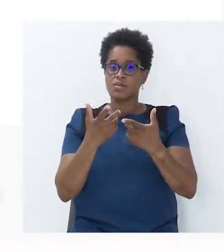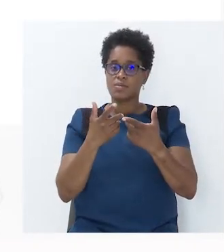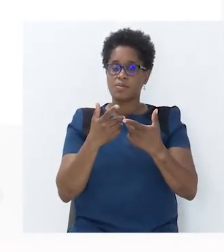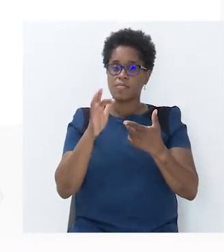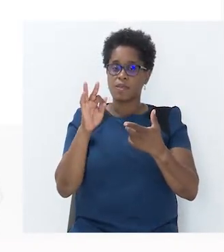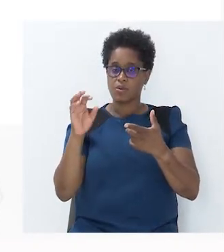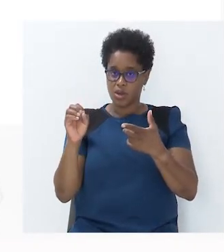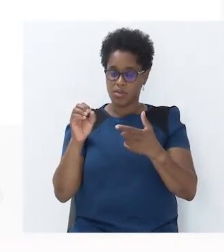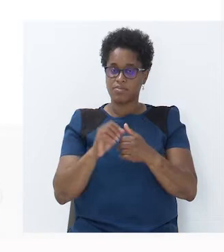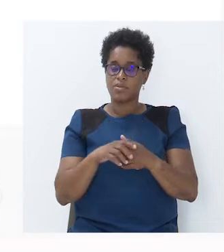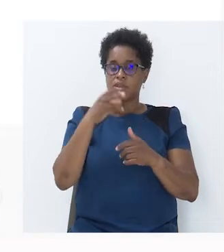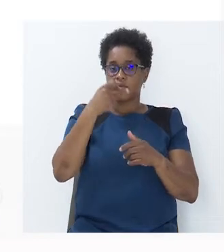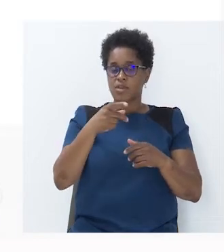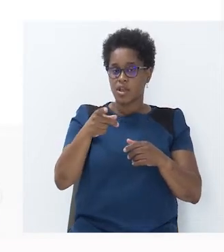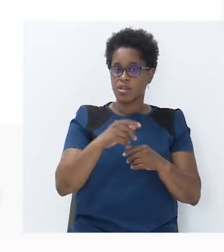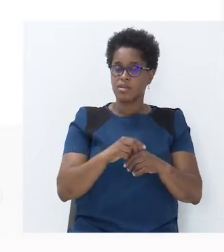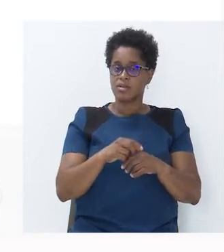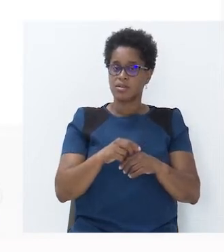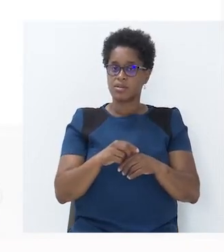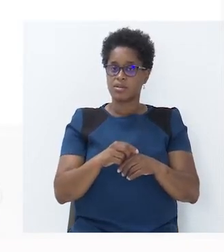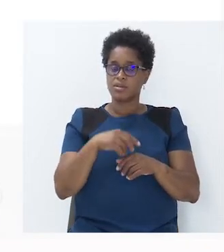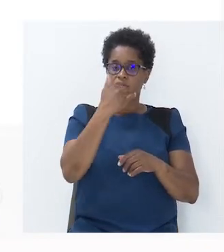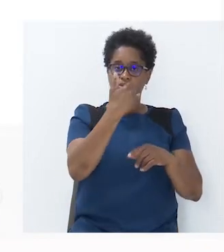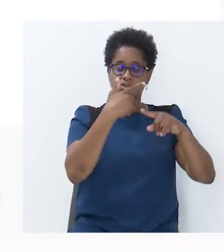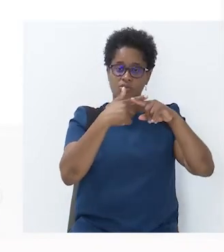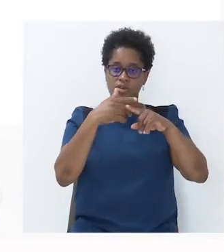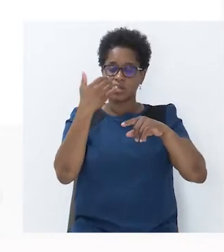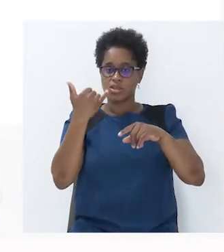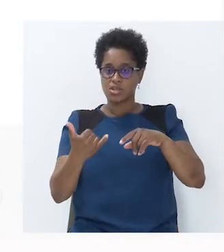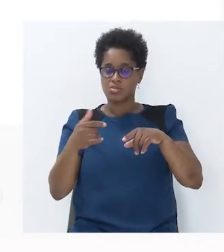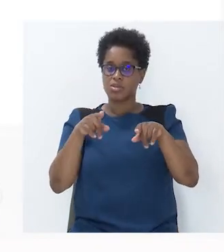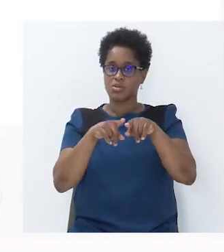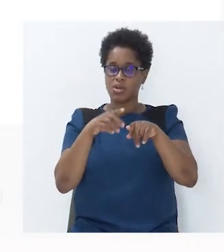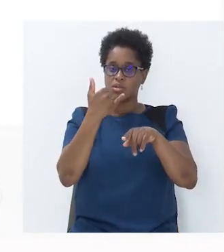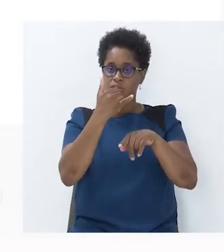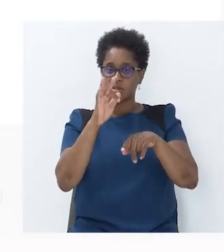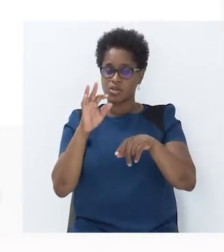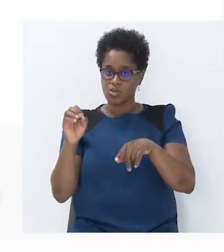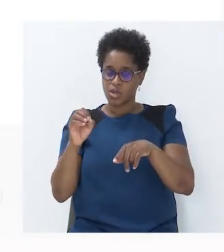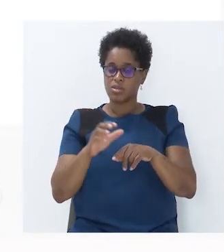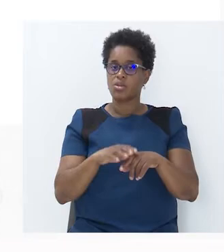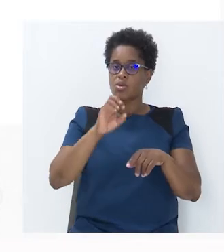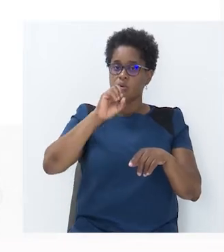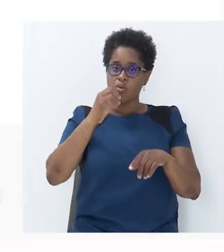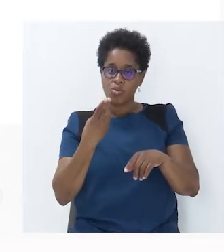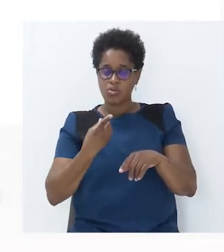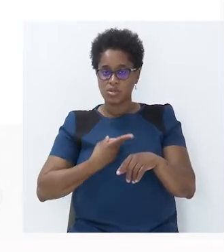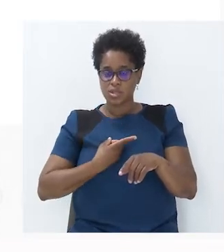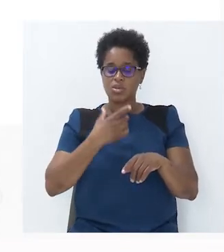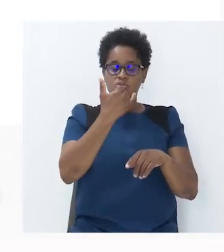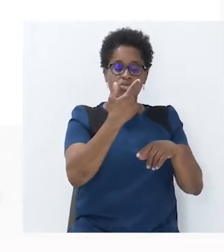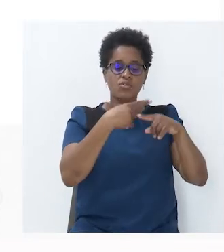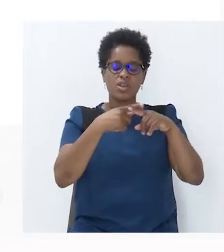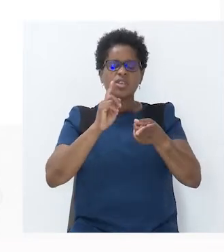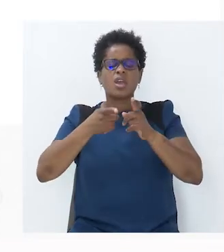Fica 2 vezes Y é igual a 240. Ou seja, 2 vezes que número